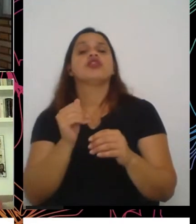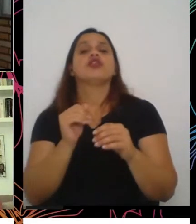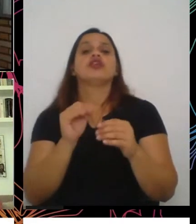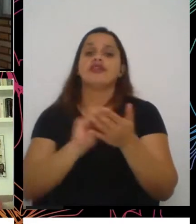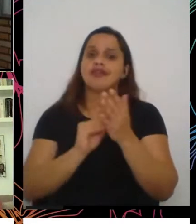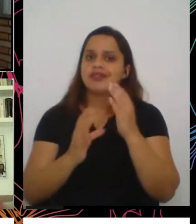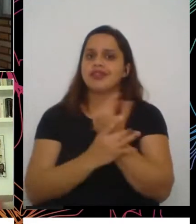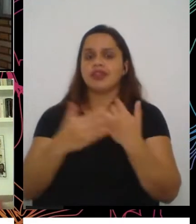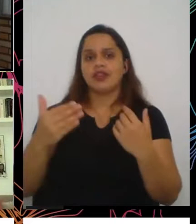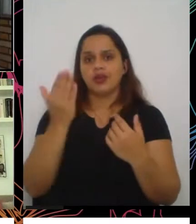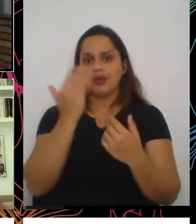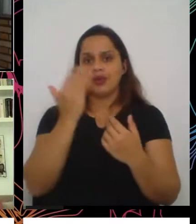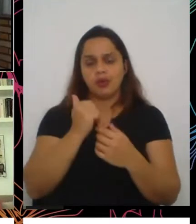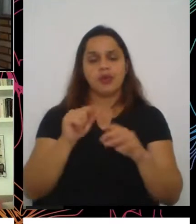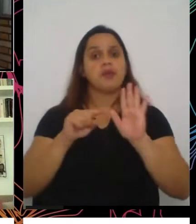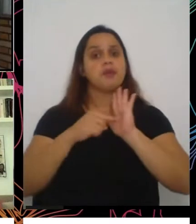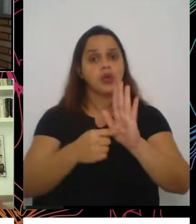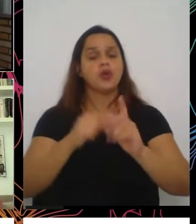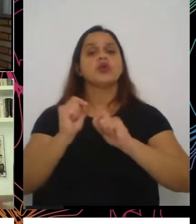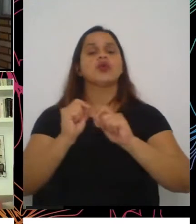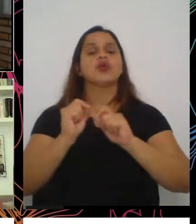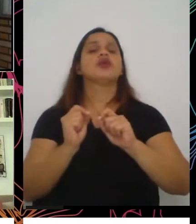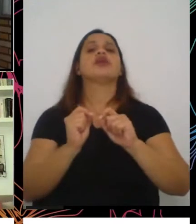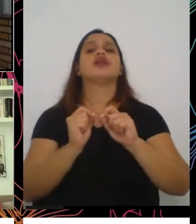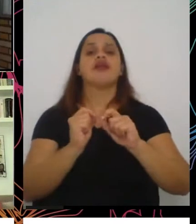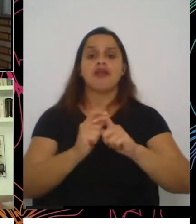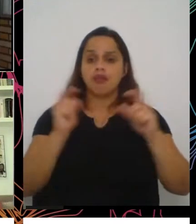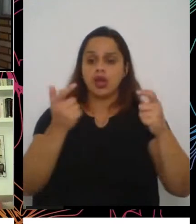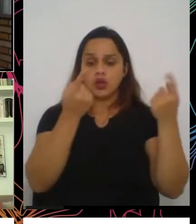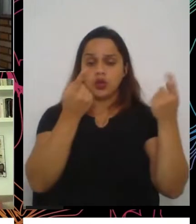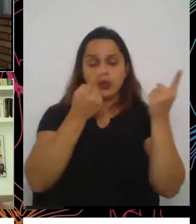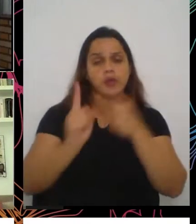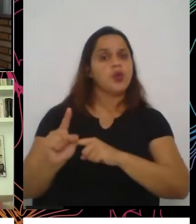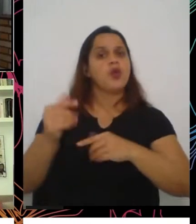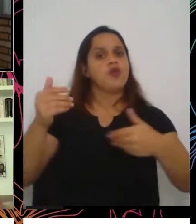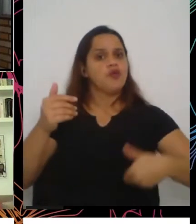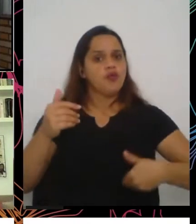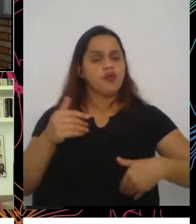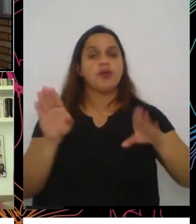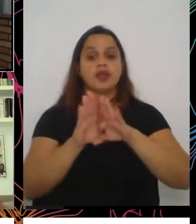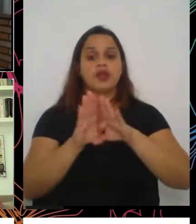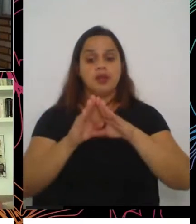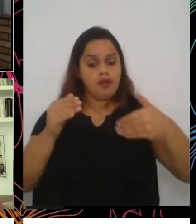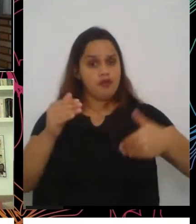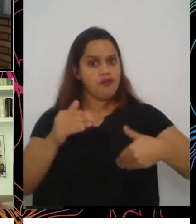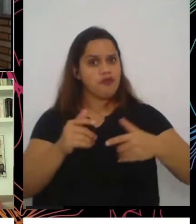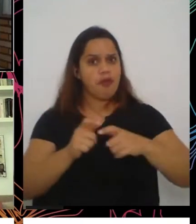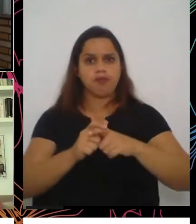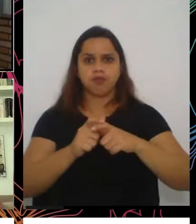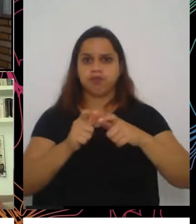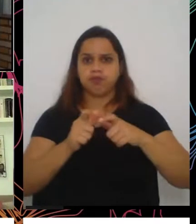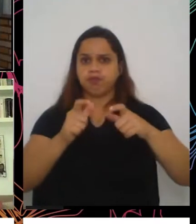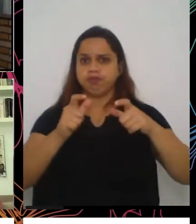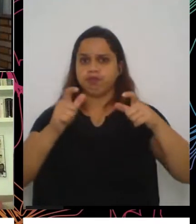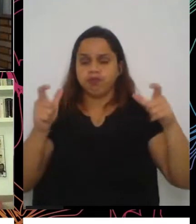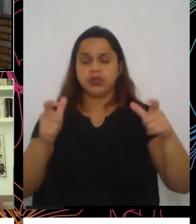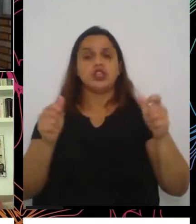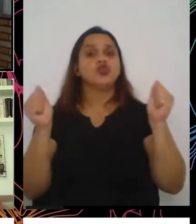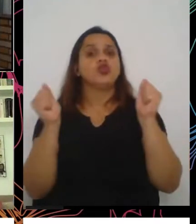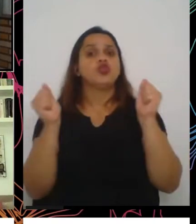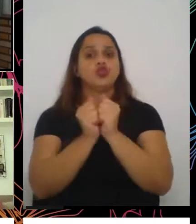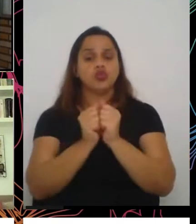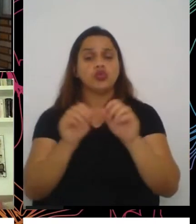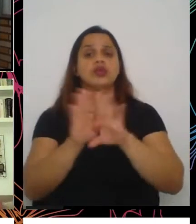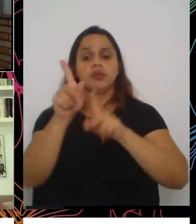processo, no progresso ao combate à fome e o crescimento da fome crônica em sintonia com o crescimento da população global